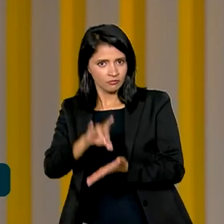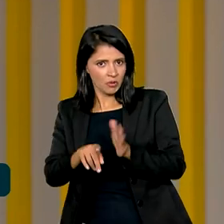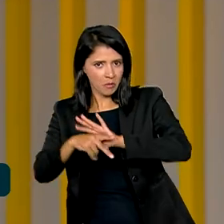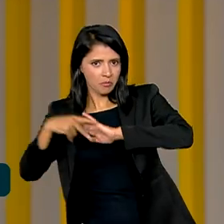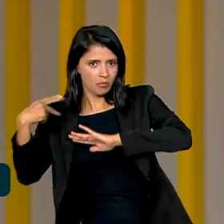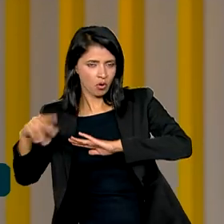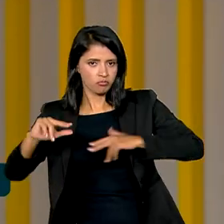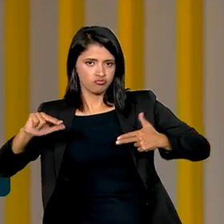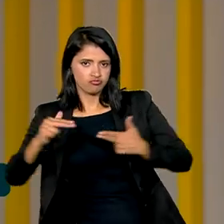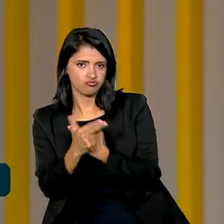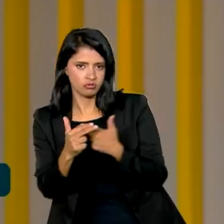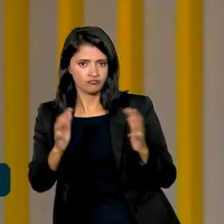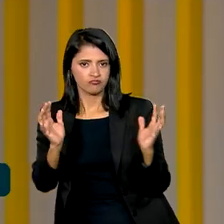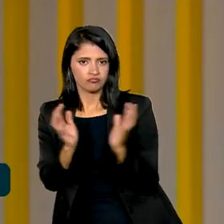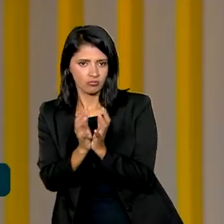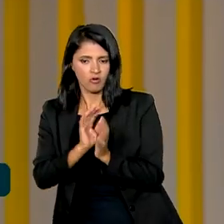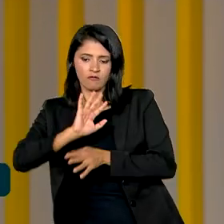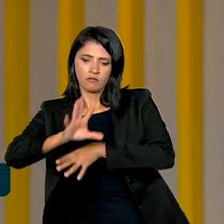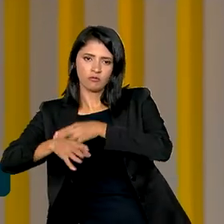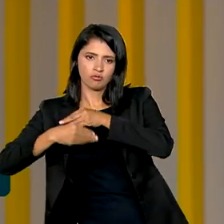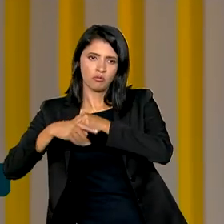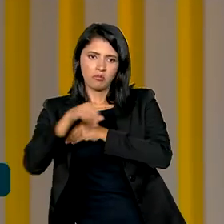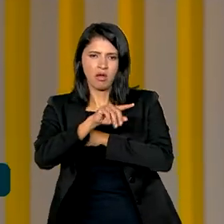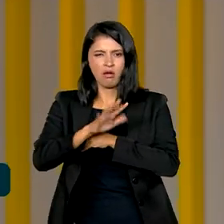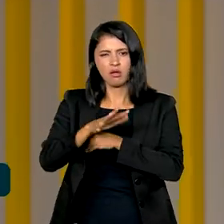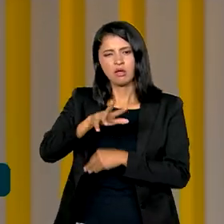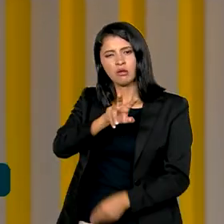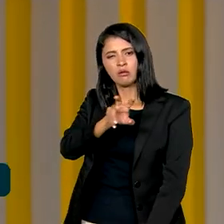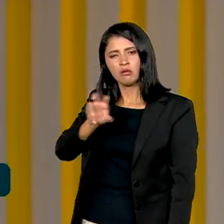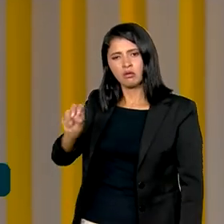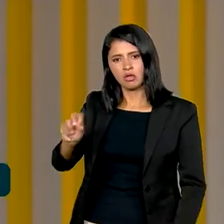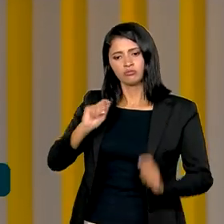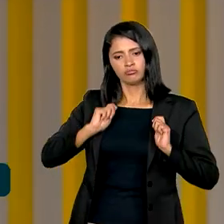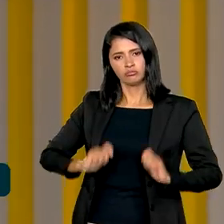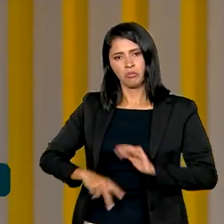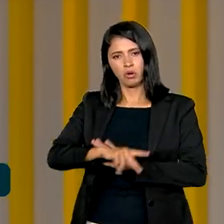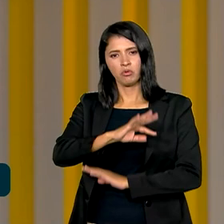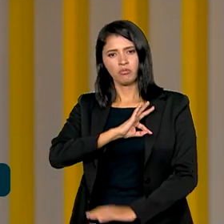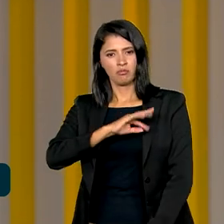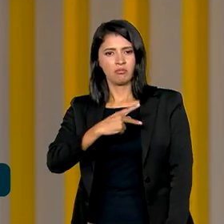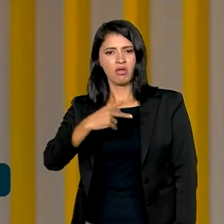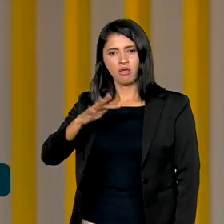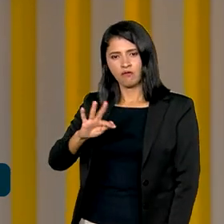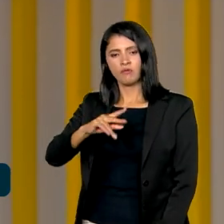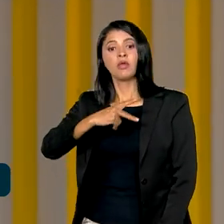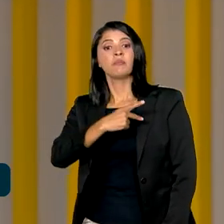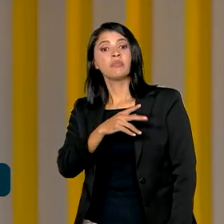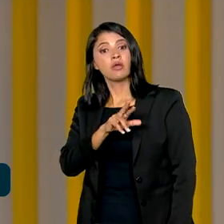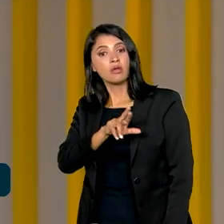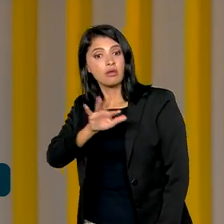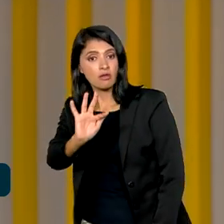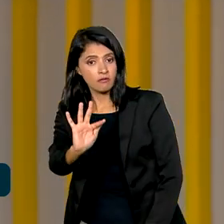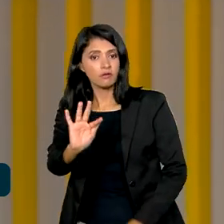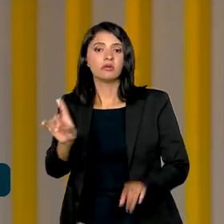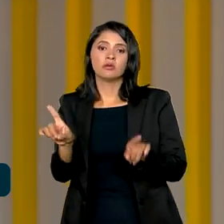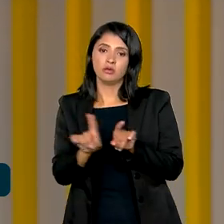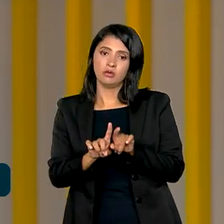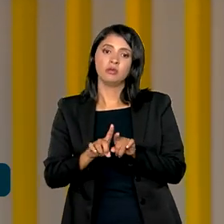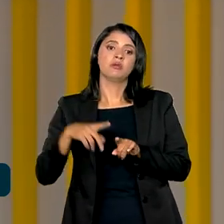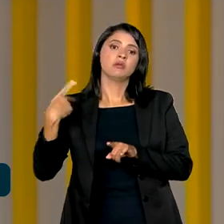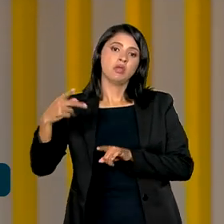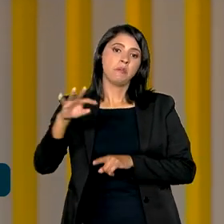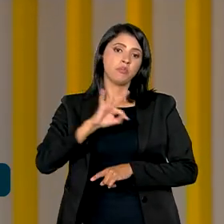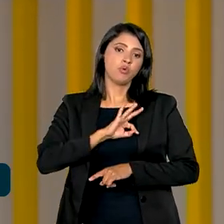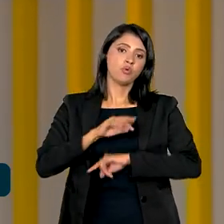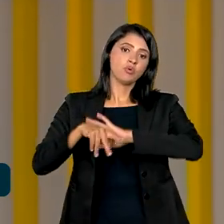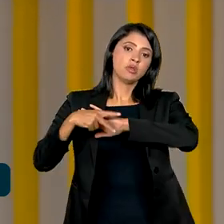Força Nacional vai se somar ao cerca de 500 agentes da Polícia Federal, Polícia Rodoviária Federal e das forças